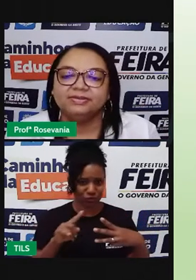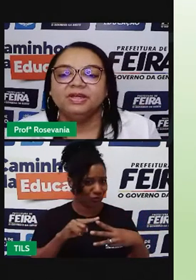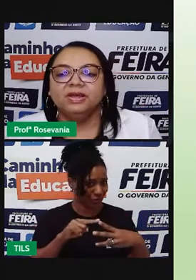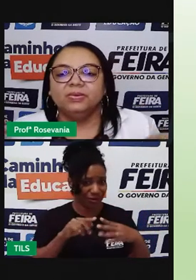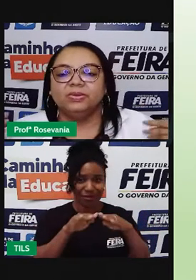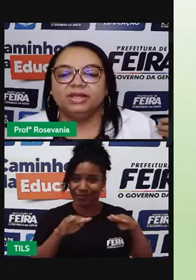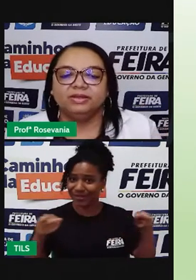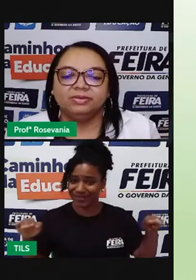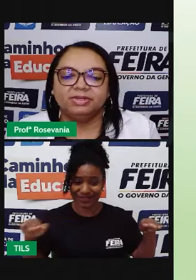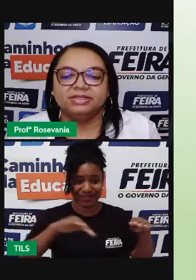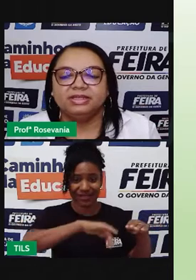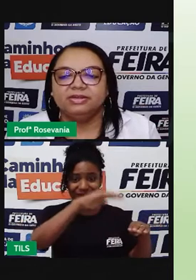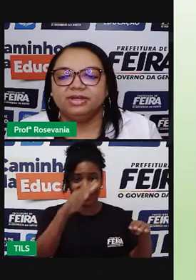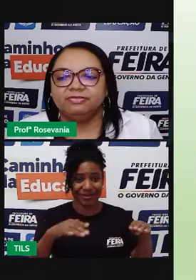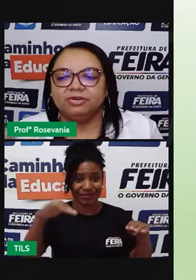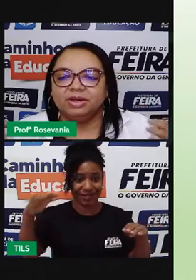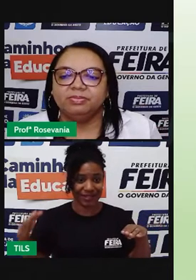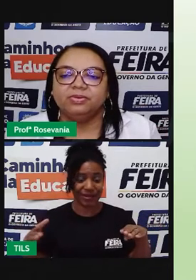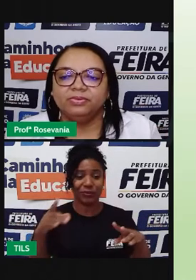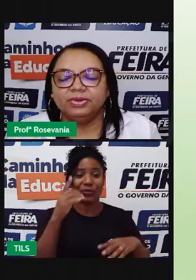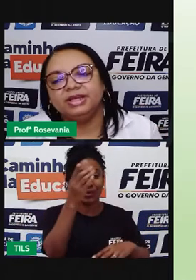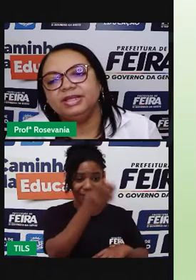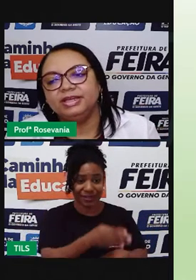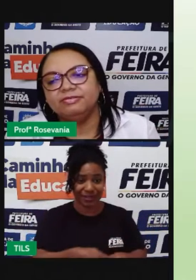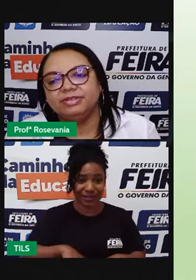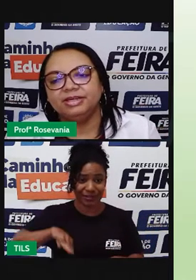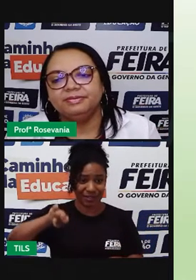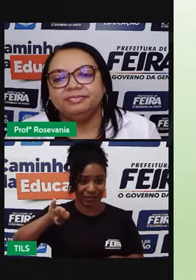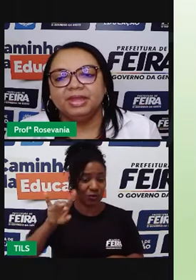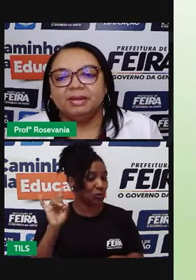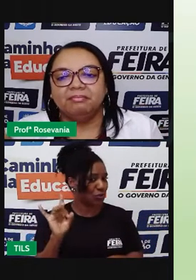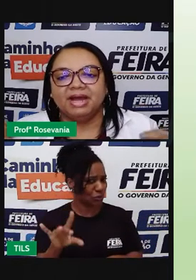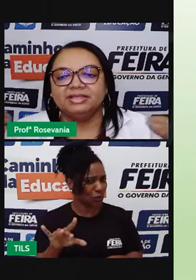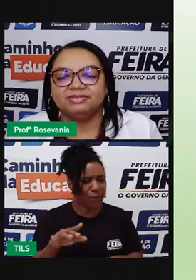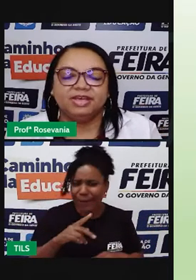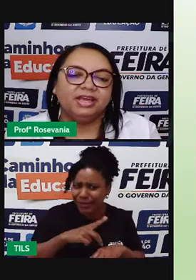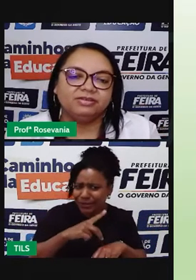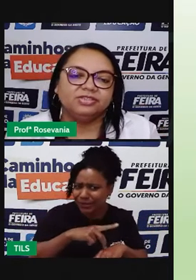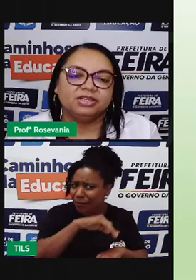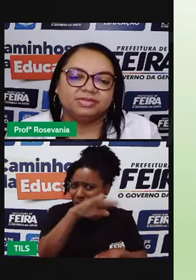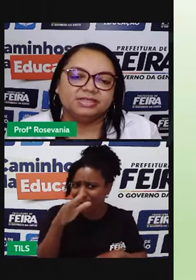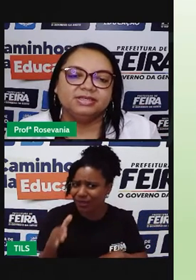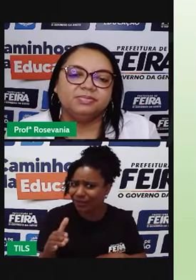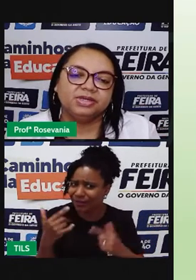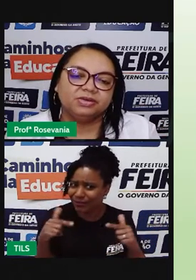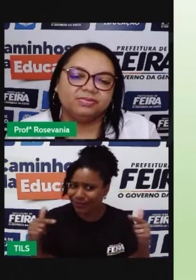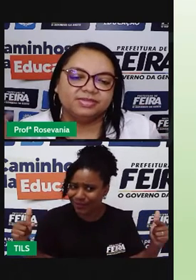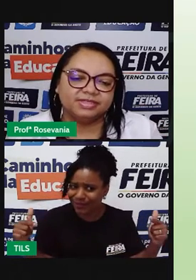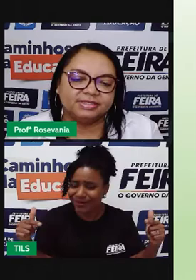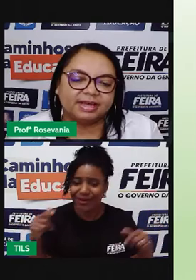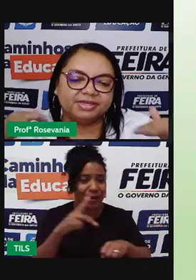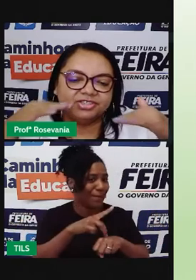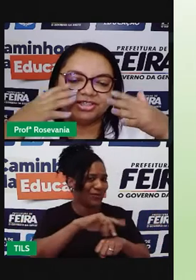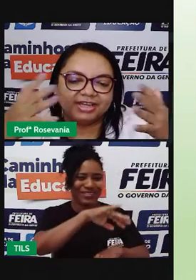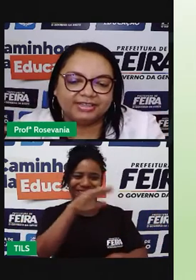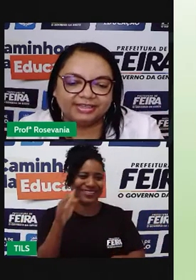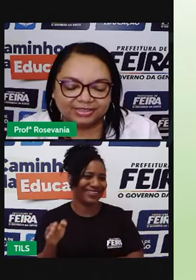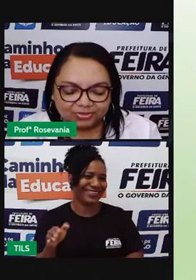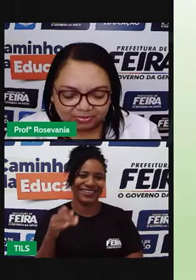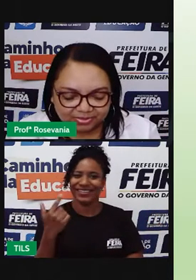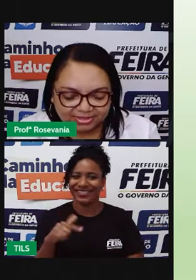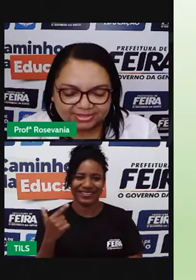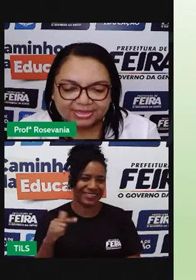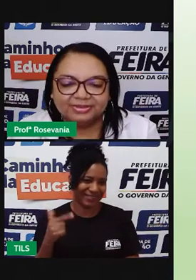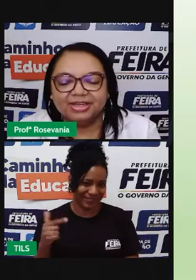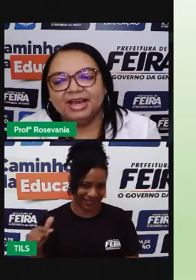brasileiro. O território brasileiro, ele é formado por um relevo, né, mais velho, digamos assim, porque como vocês sabem, a está, né,